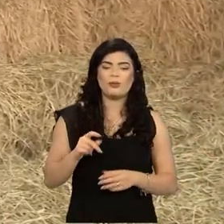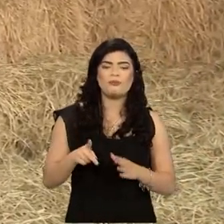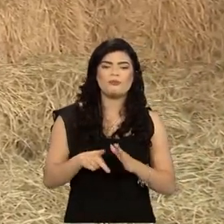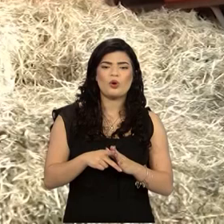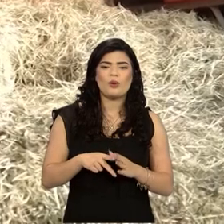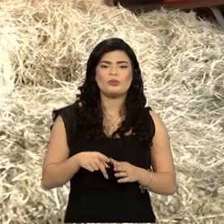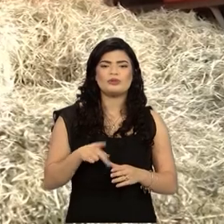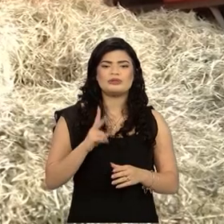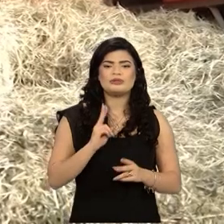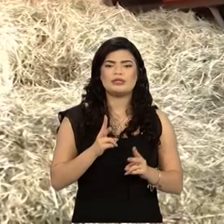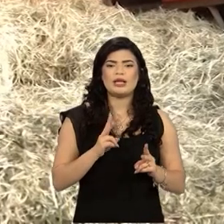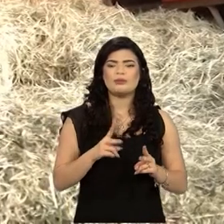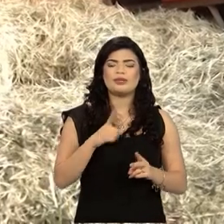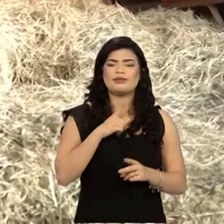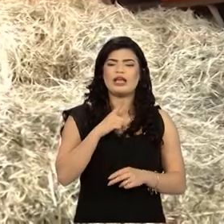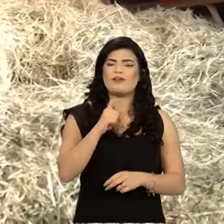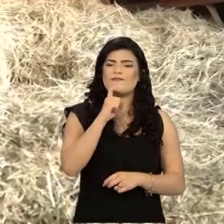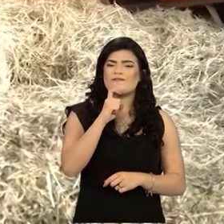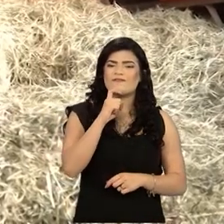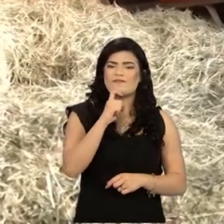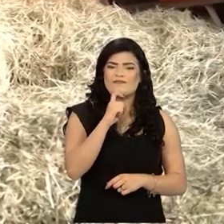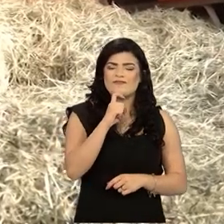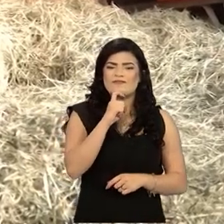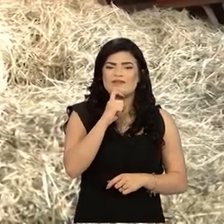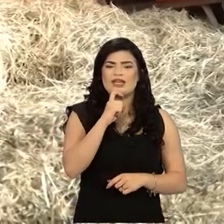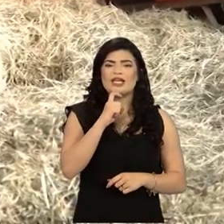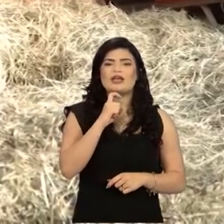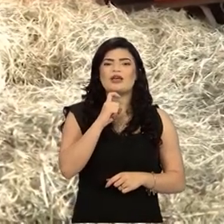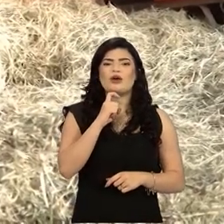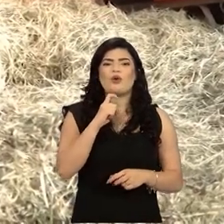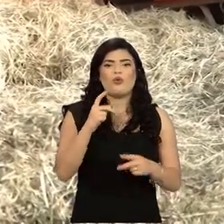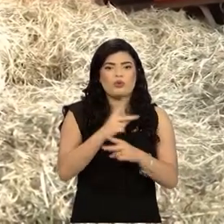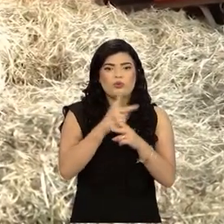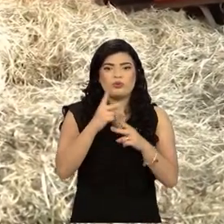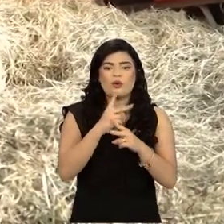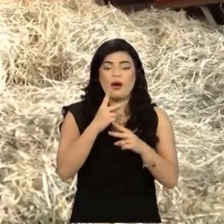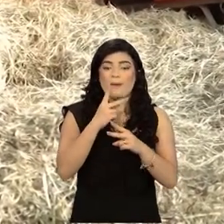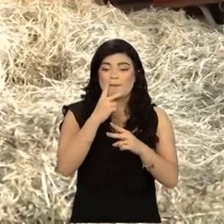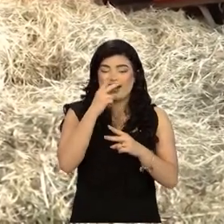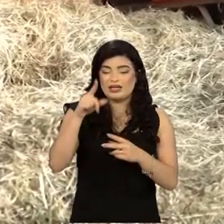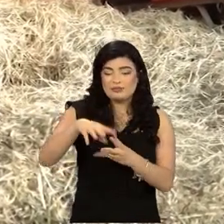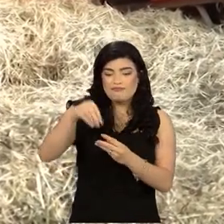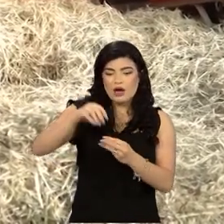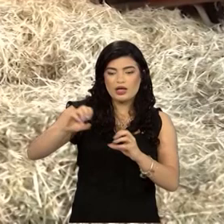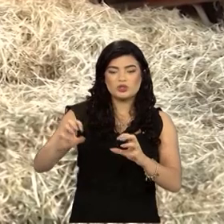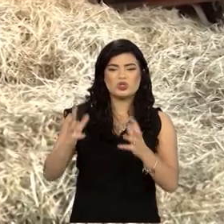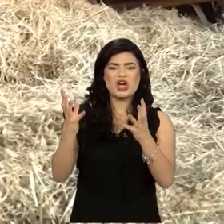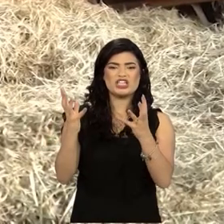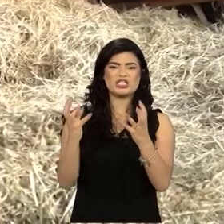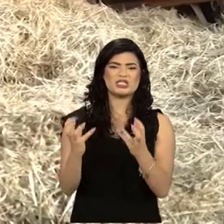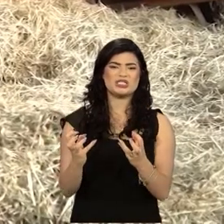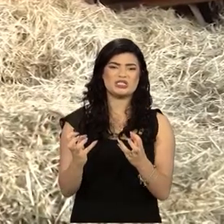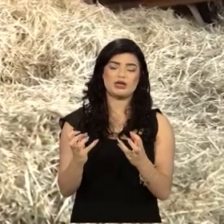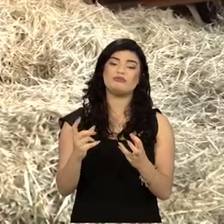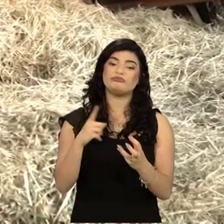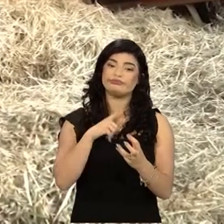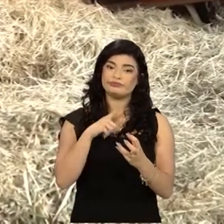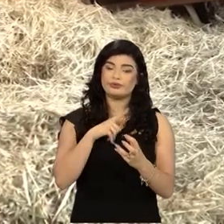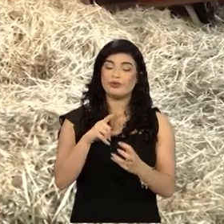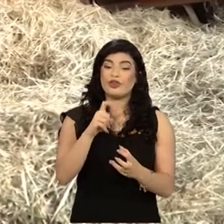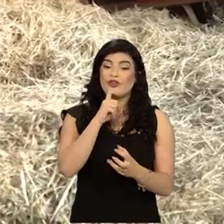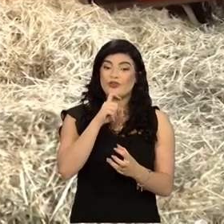cada vez os invernos estão mais secos e rigorosos. Nós passamos dois invernos